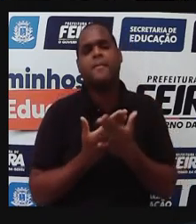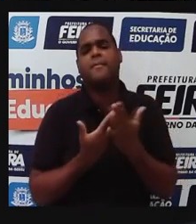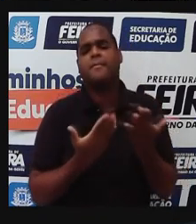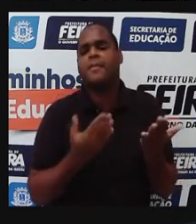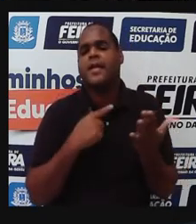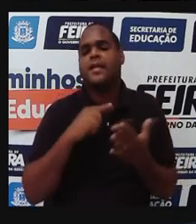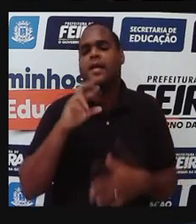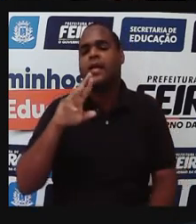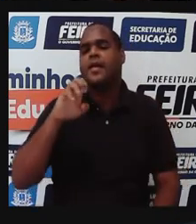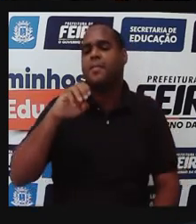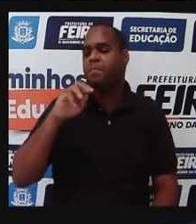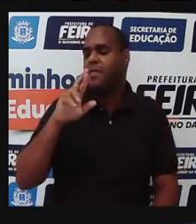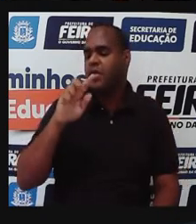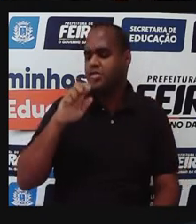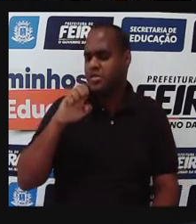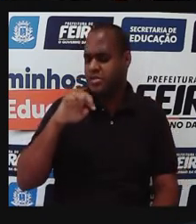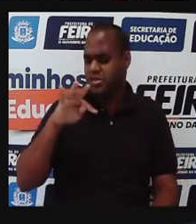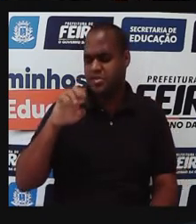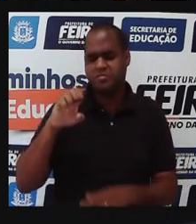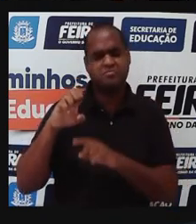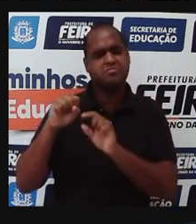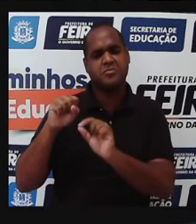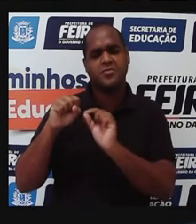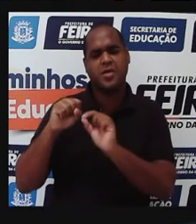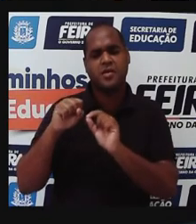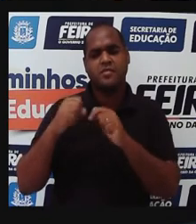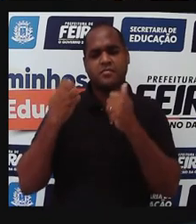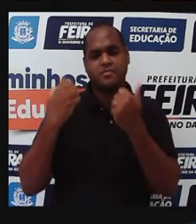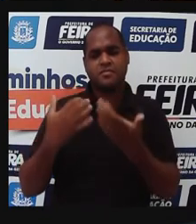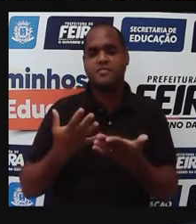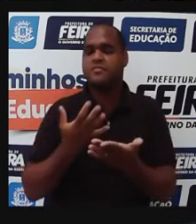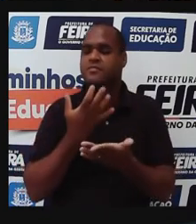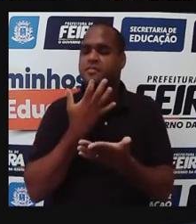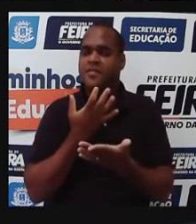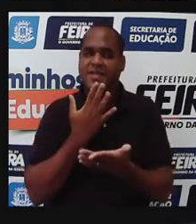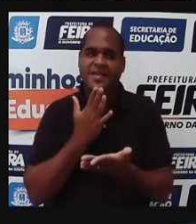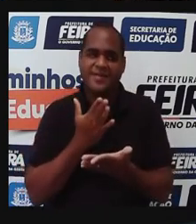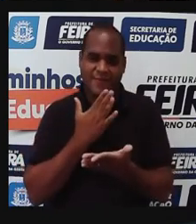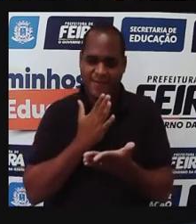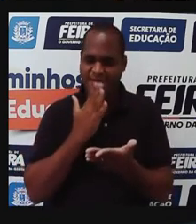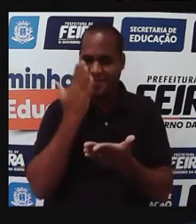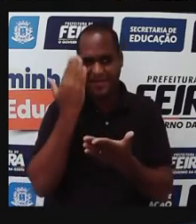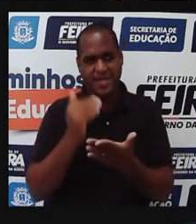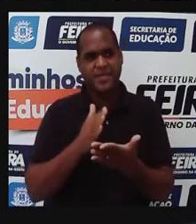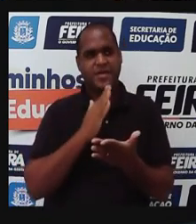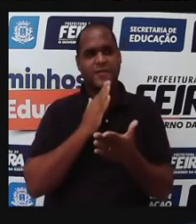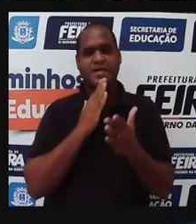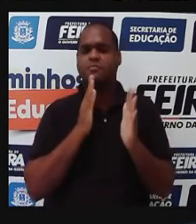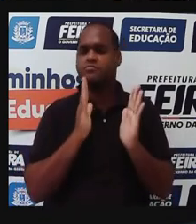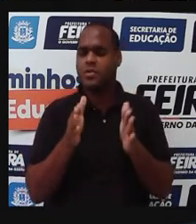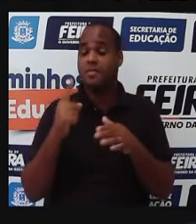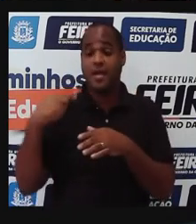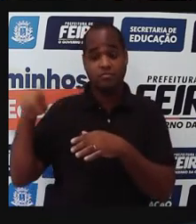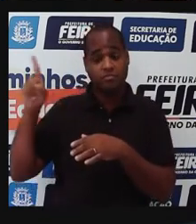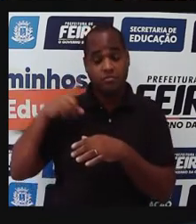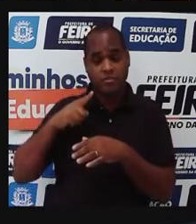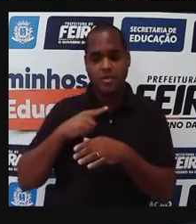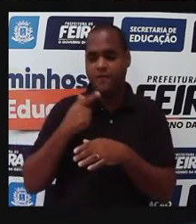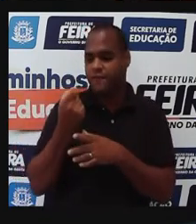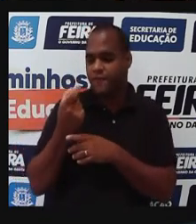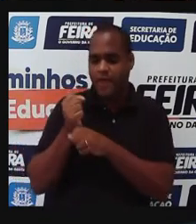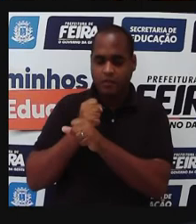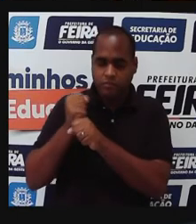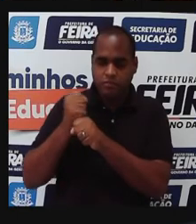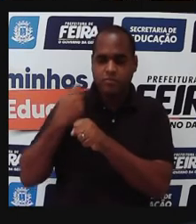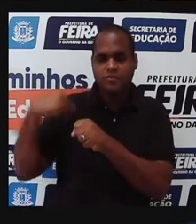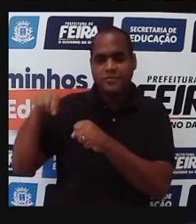reemergentes são aquelas doenças que, embora elas já sejam conhecidas, né, e nos últimos 20